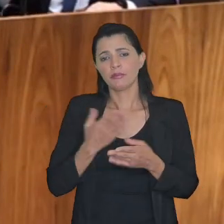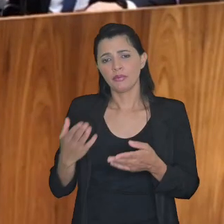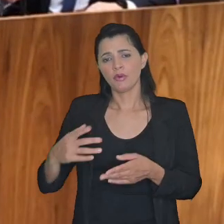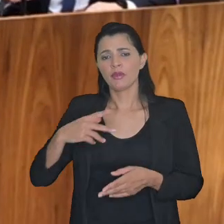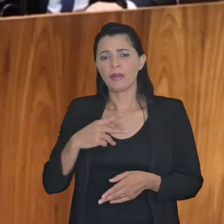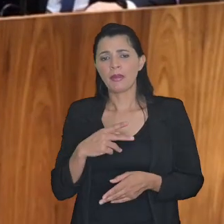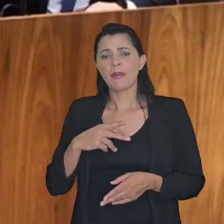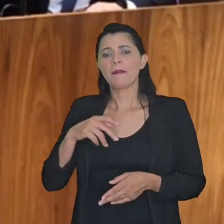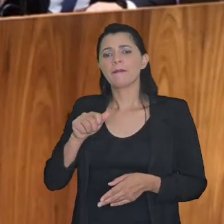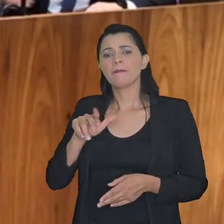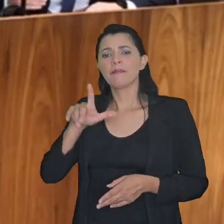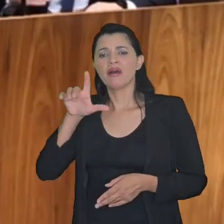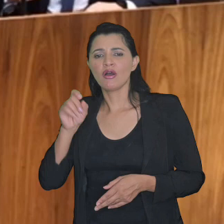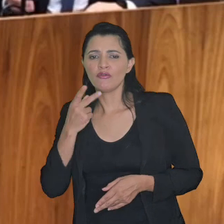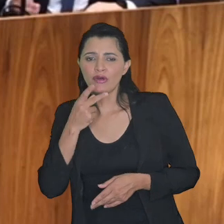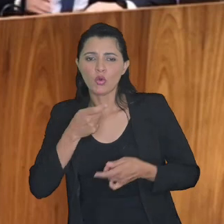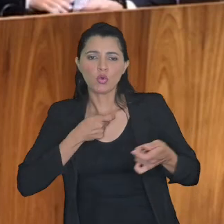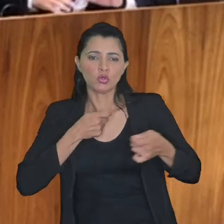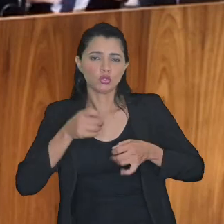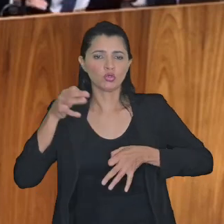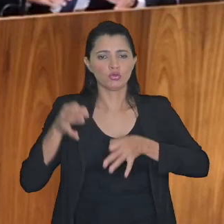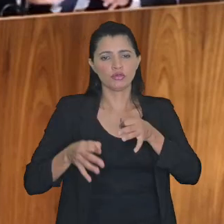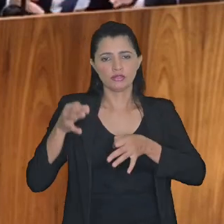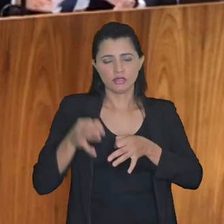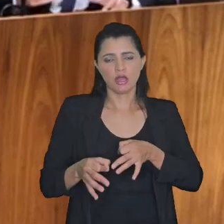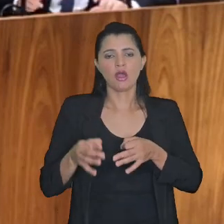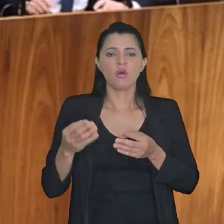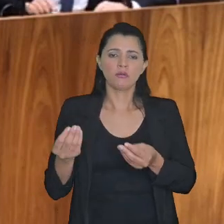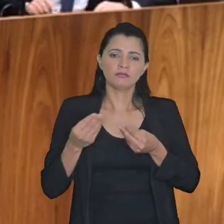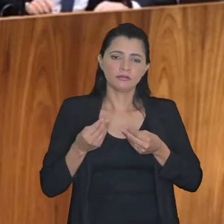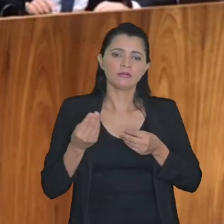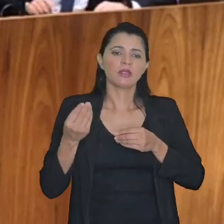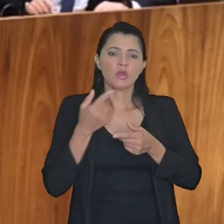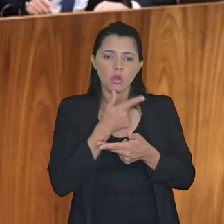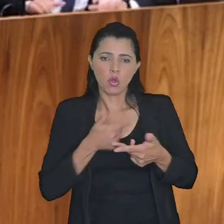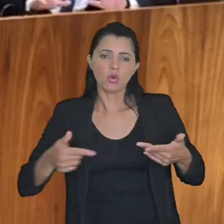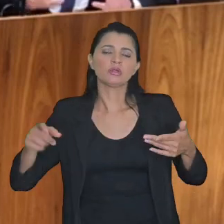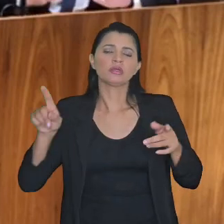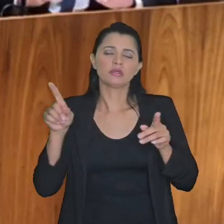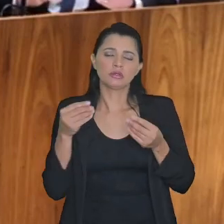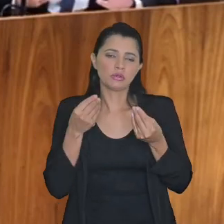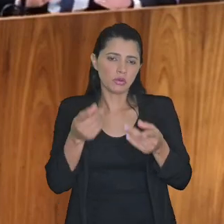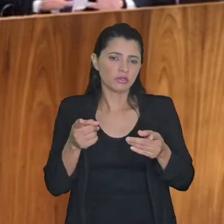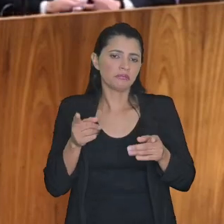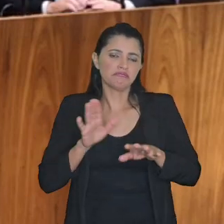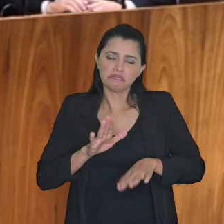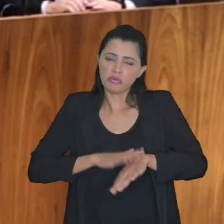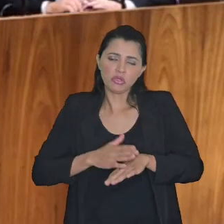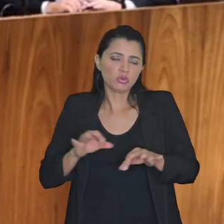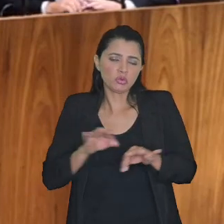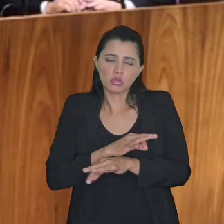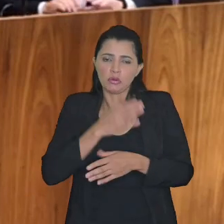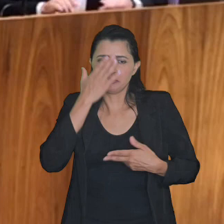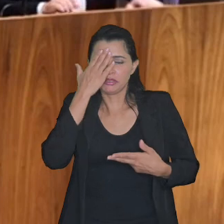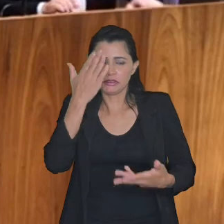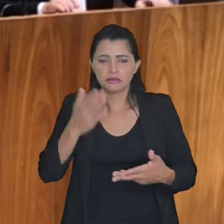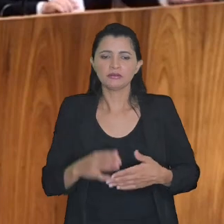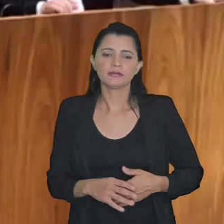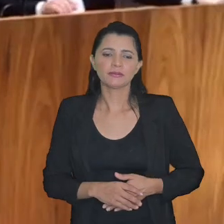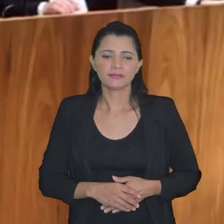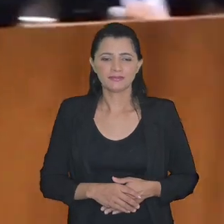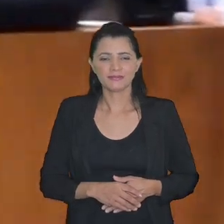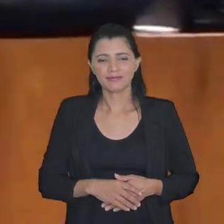doutor Paulo Conrado falar sobre a questão do controle judicial a gente pode trazer alguns outros aspectos por enquanto seria isso obrigado doutor Fernando